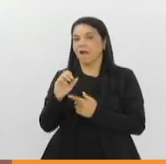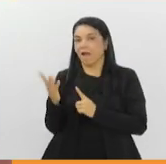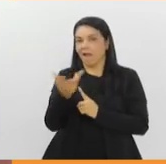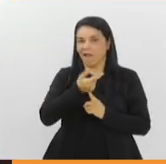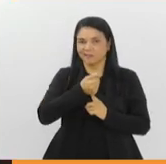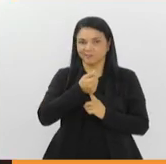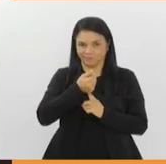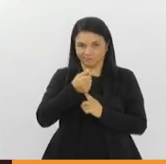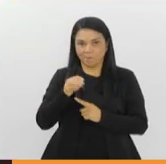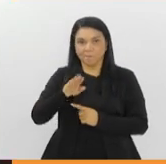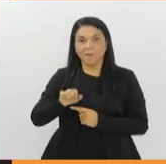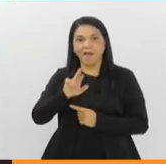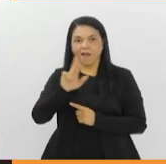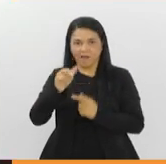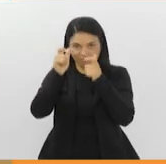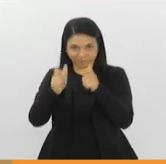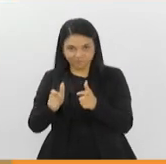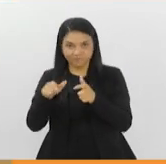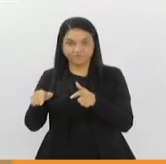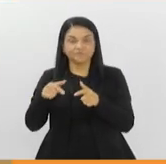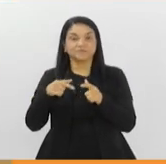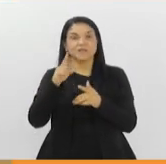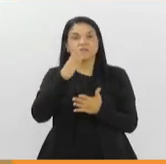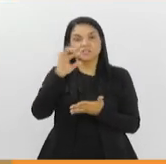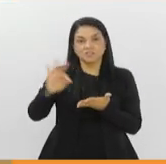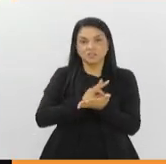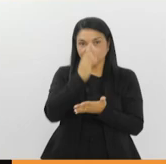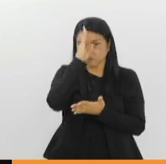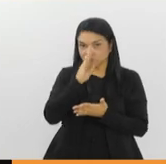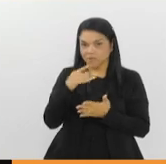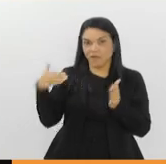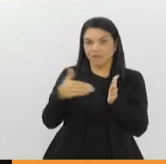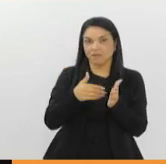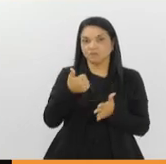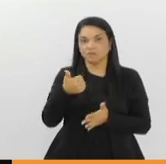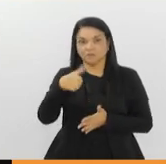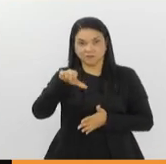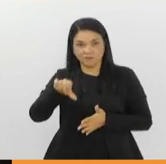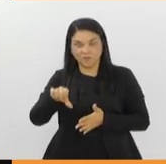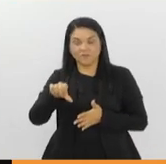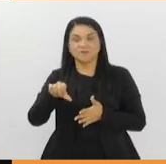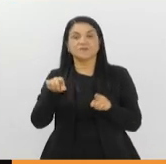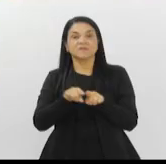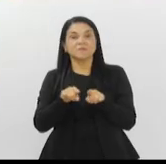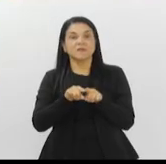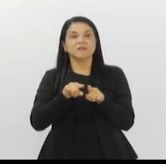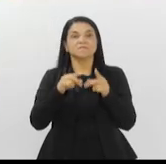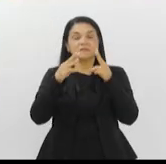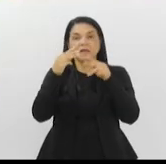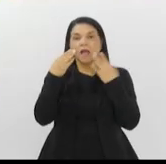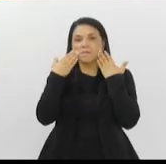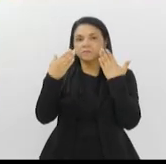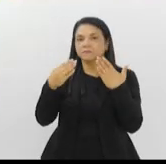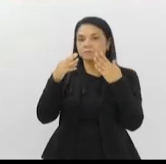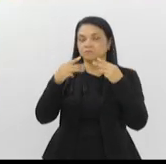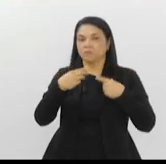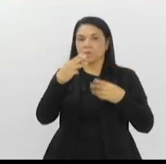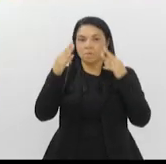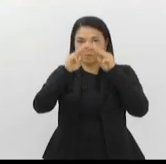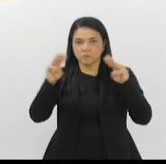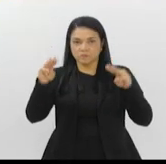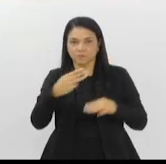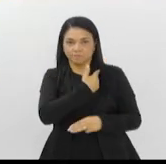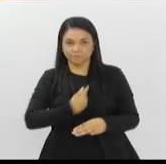Oeste. A programação gratuita vai até o dia 19 e inclui apresentações no Museu da República, nos Teatros da UERJ, na